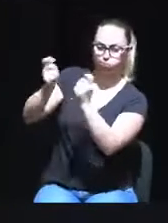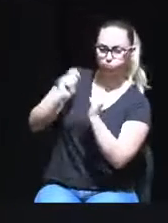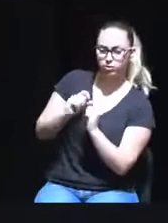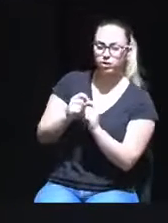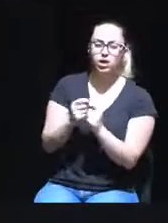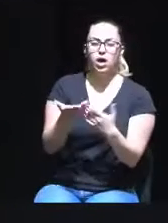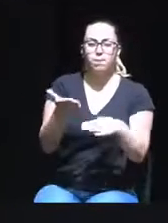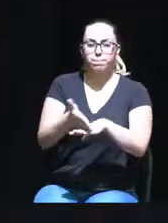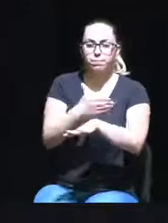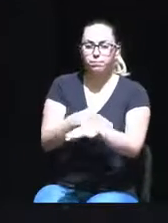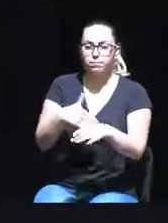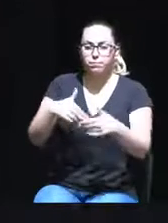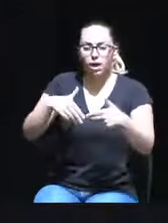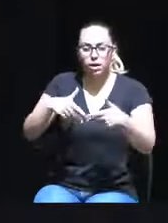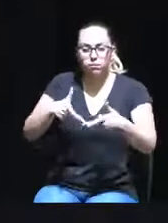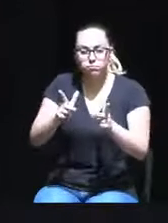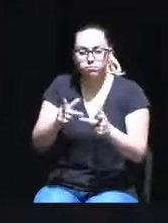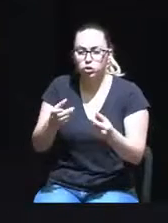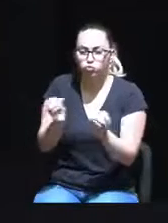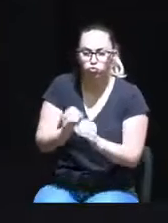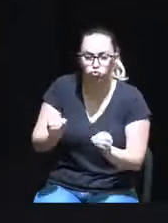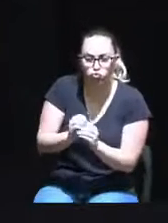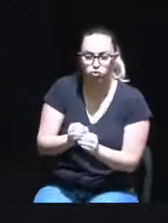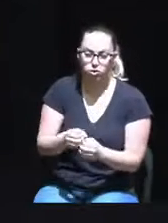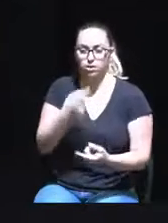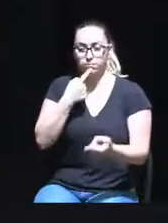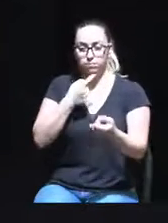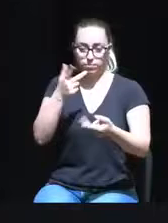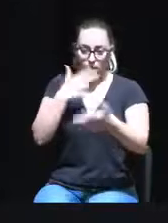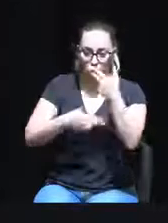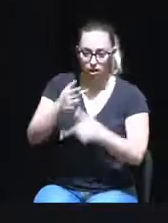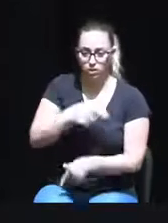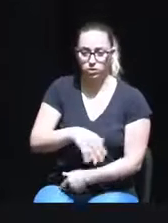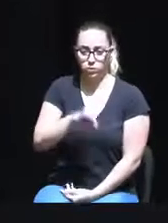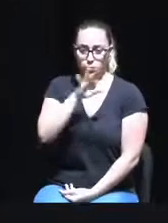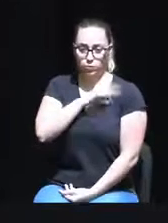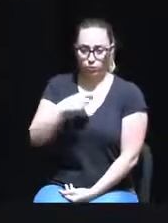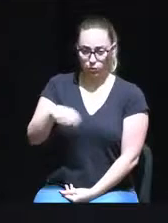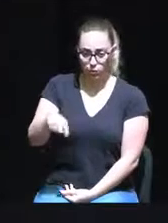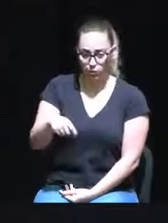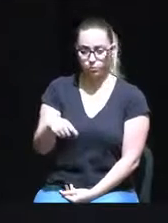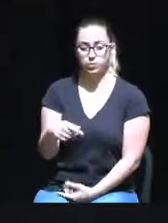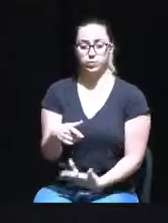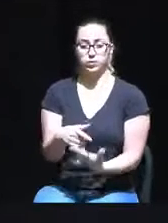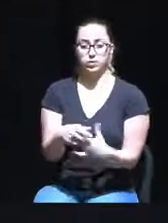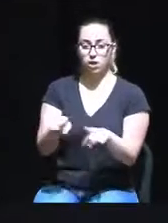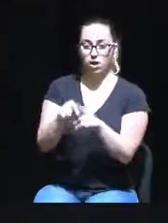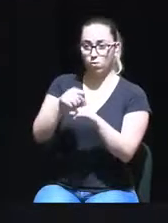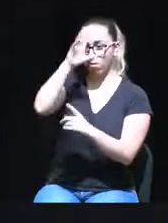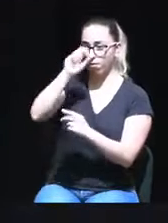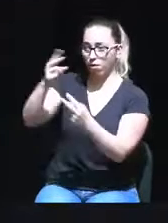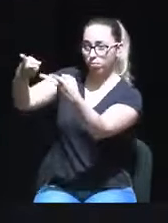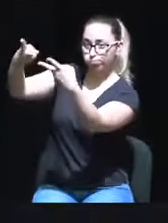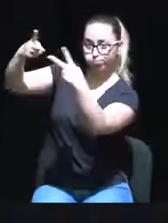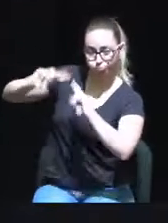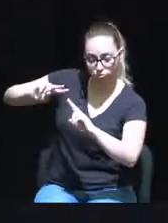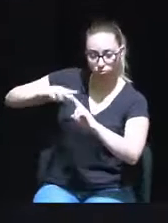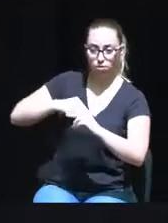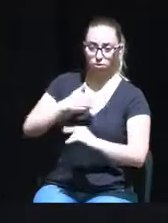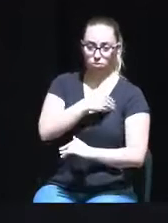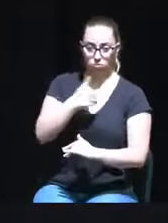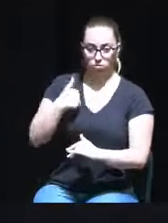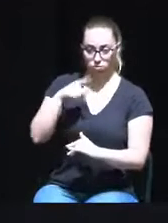recursos indispensáveis, criticando o Sr. Presidente, a imposição vinda de cima para baixo, na educação e na saúde,